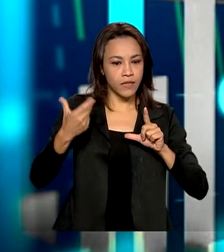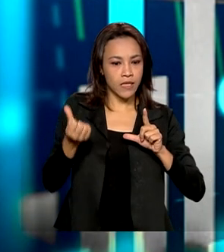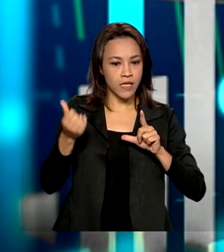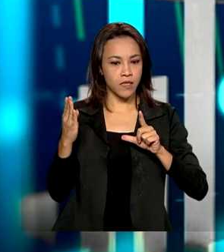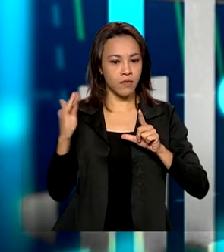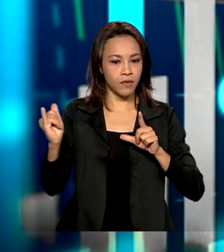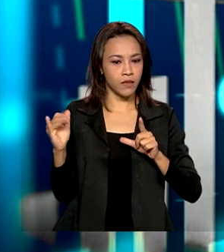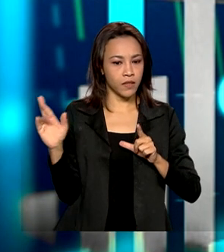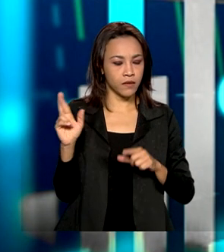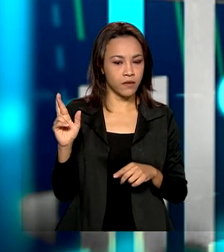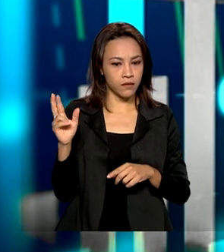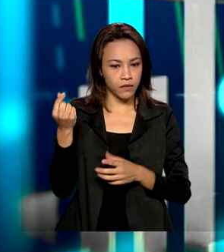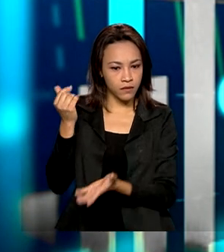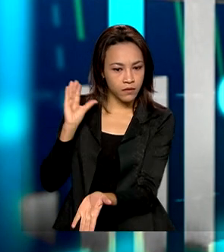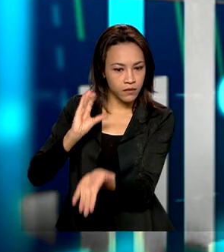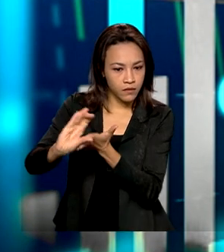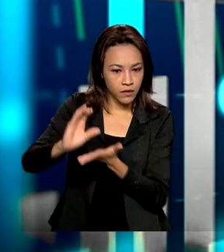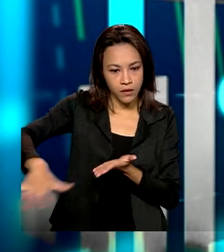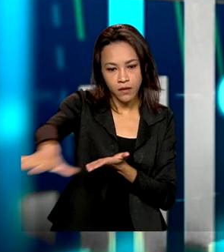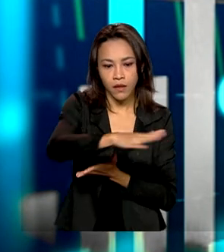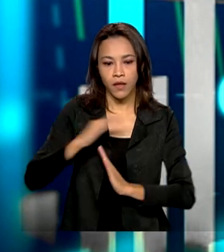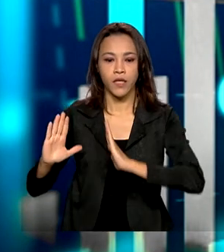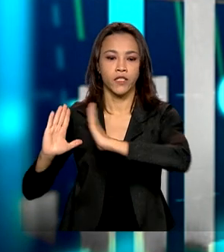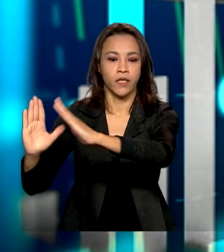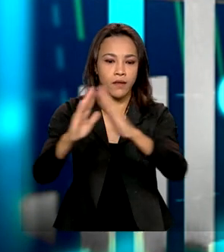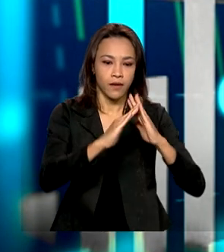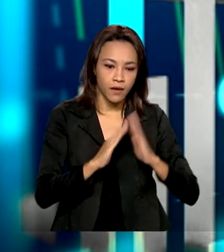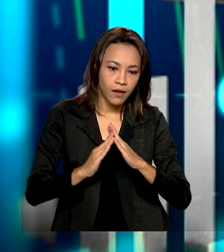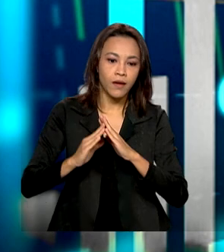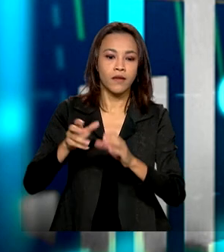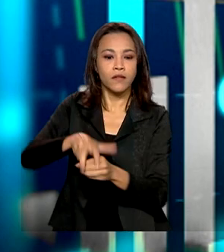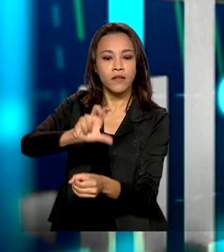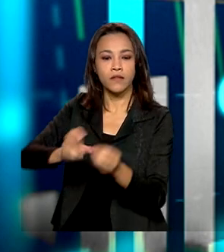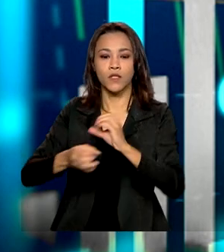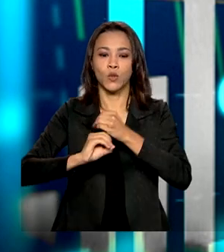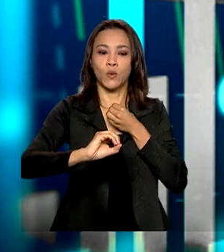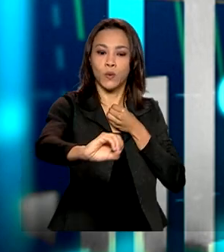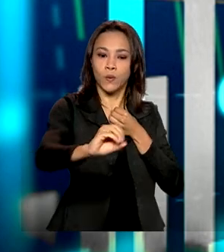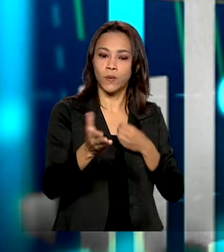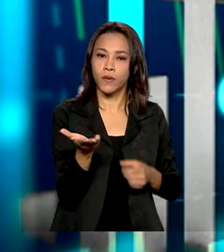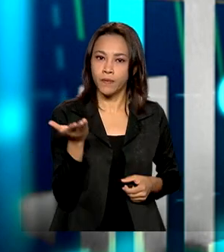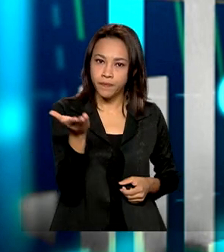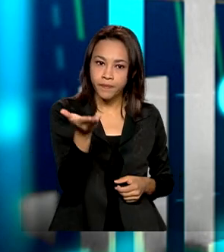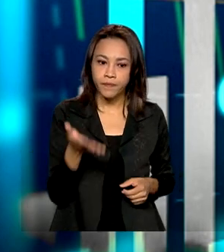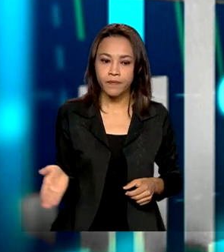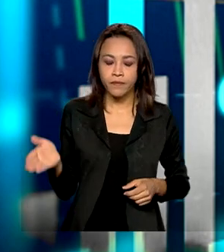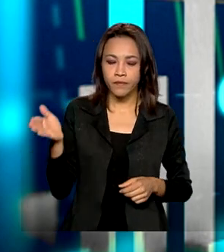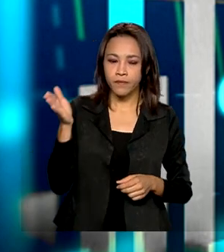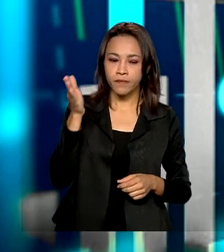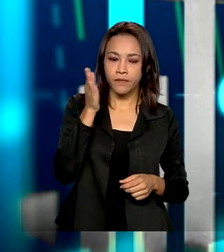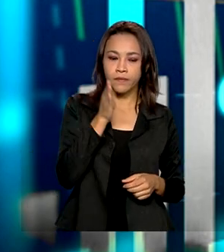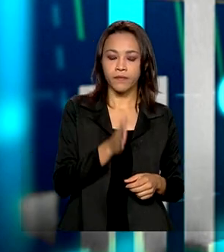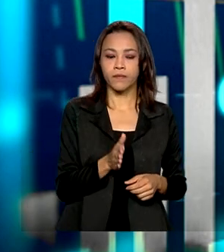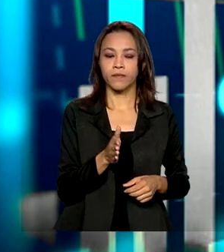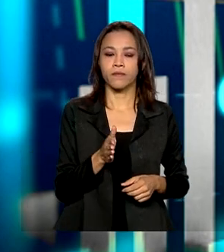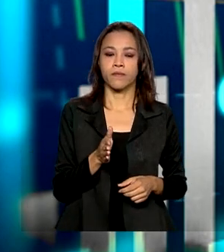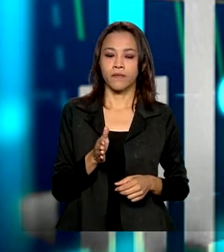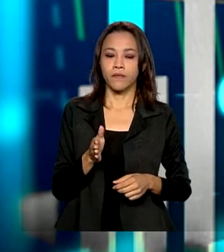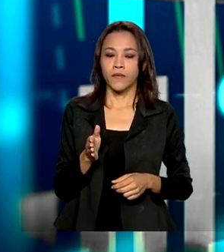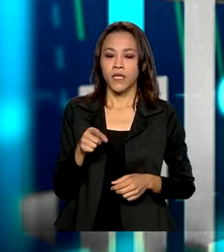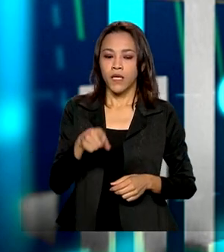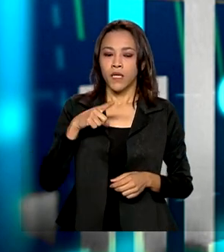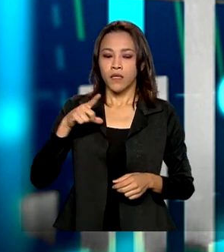voltados para habitação, saneamento básico e infraestrutura, sendo que a habitação ficou com a maior parte. E, em função disso, espera-se o